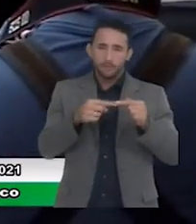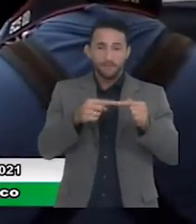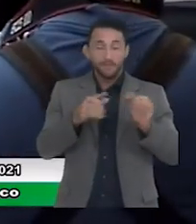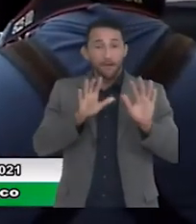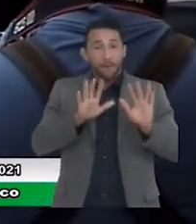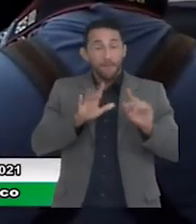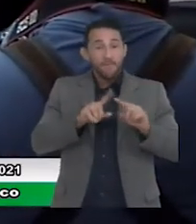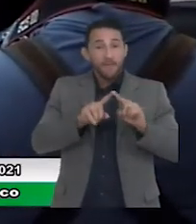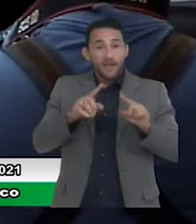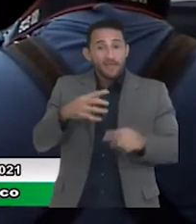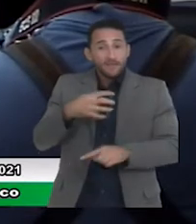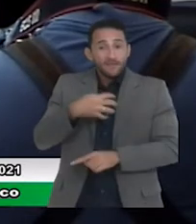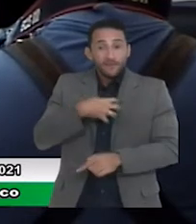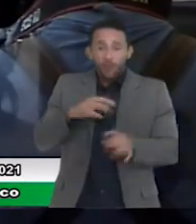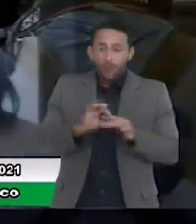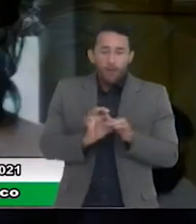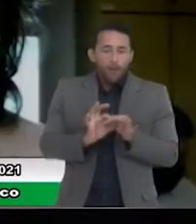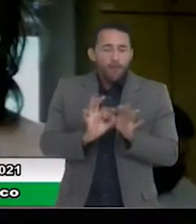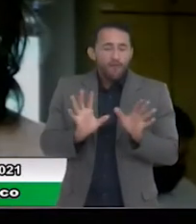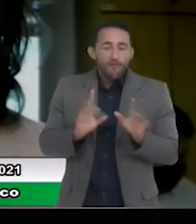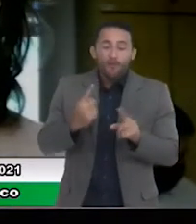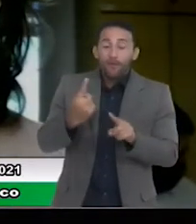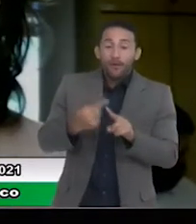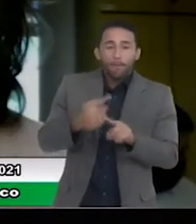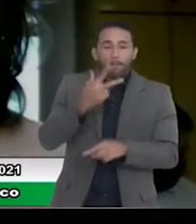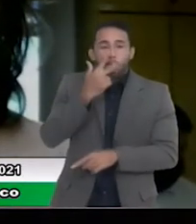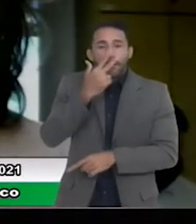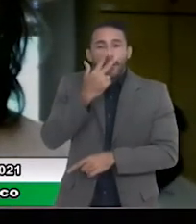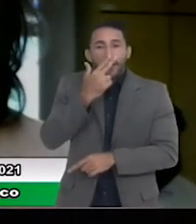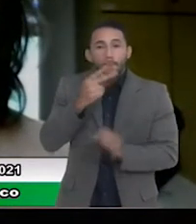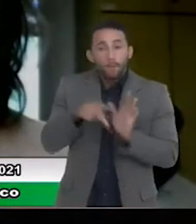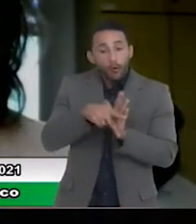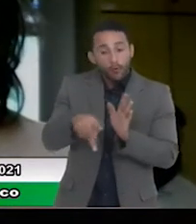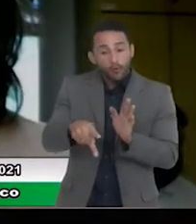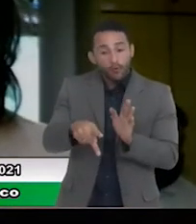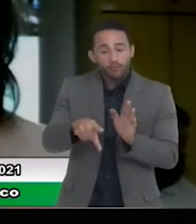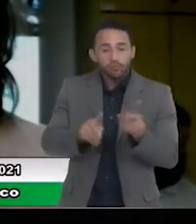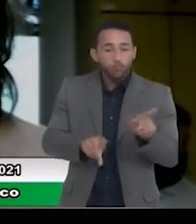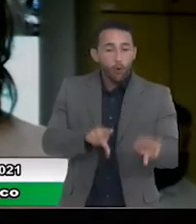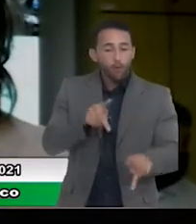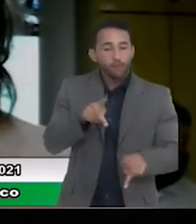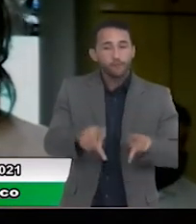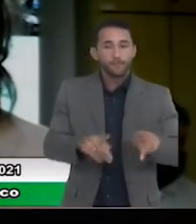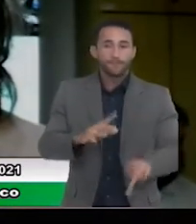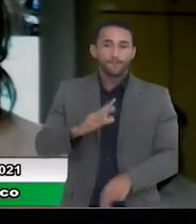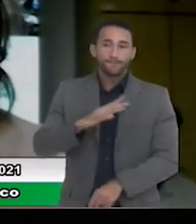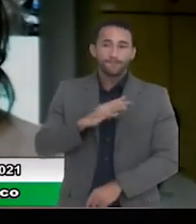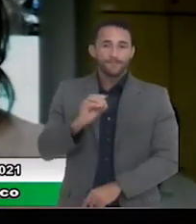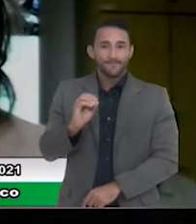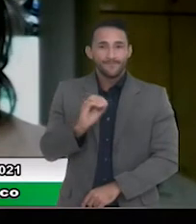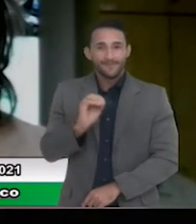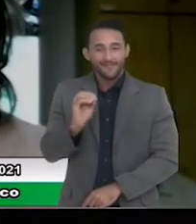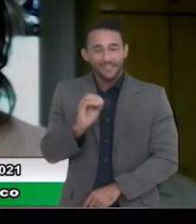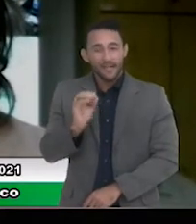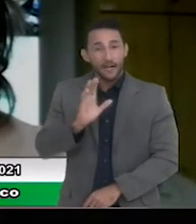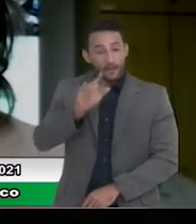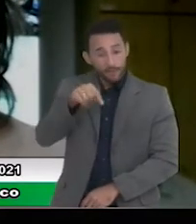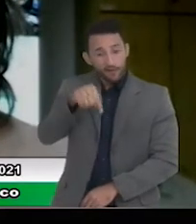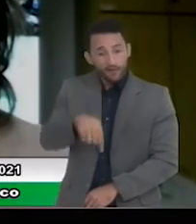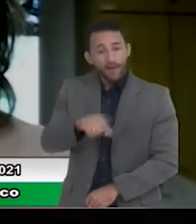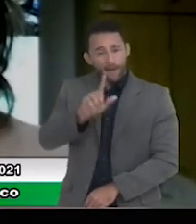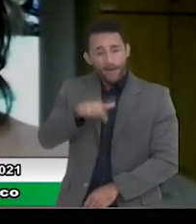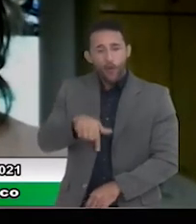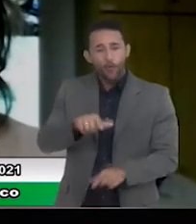sinto que estou na casa do povo de Osasco. Os vereadores representam o povo de Osasco e aqui, institucionalmente, é como a gente